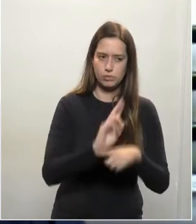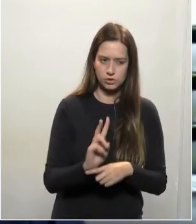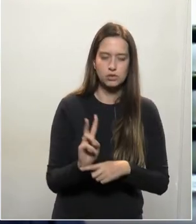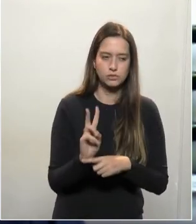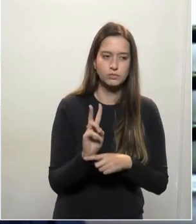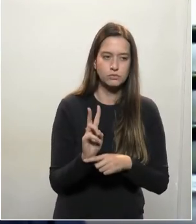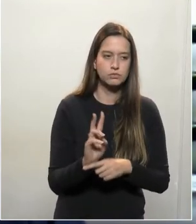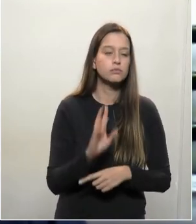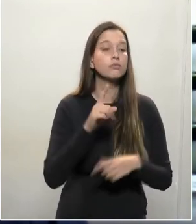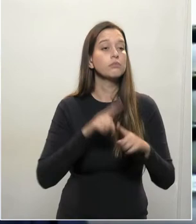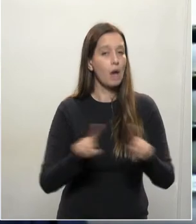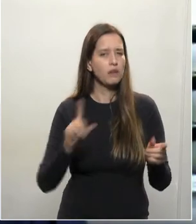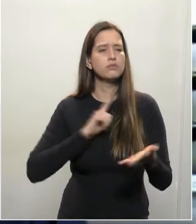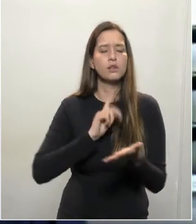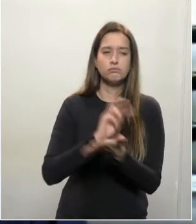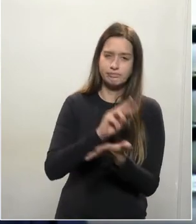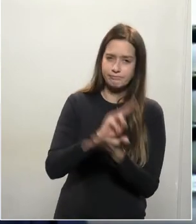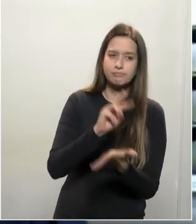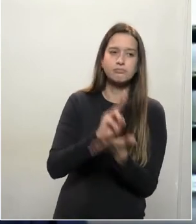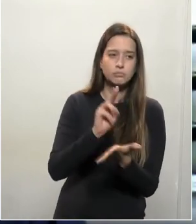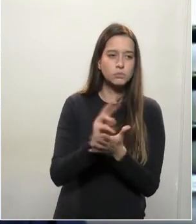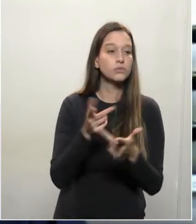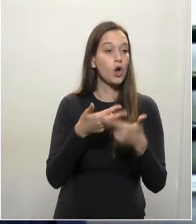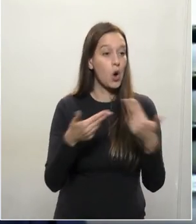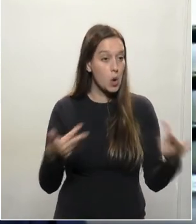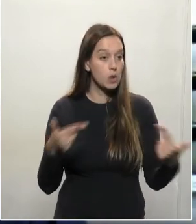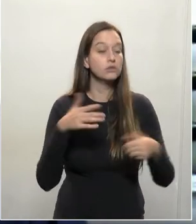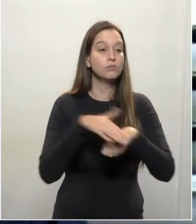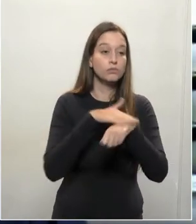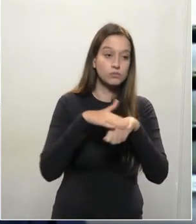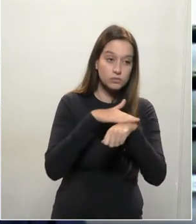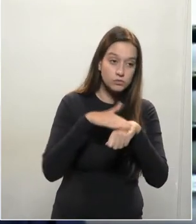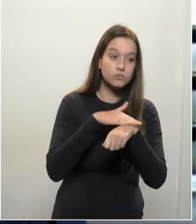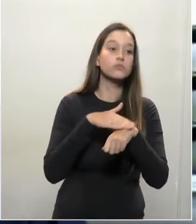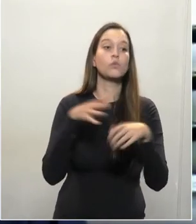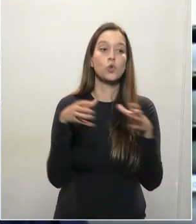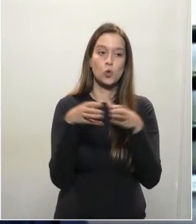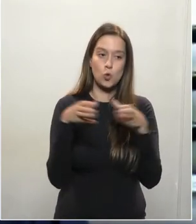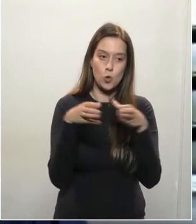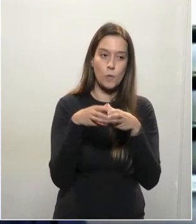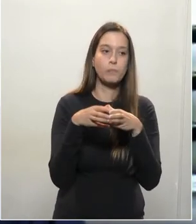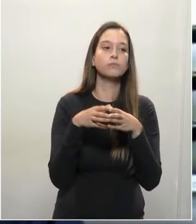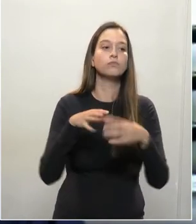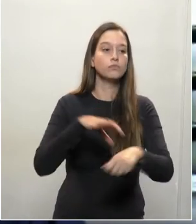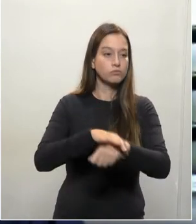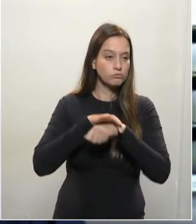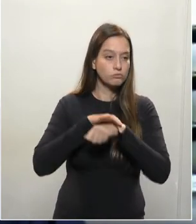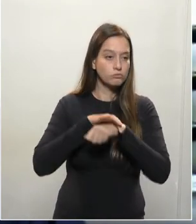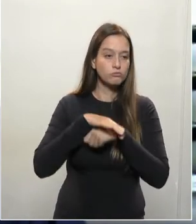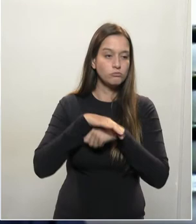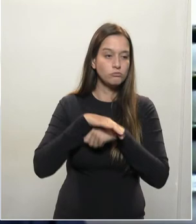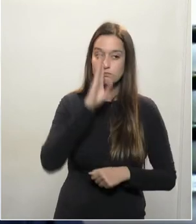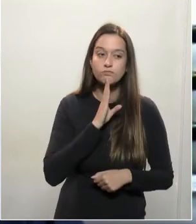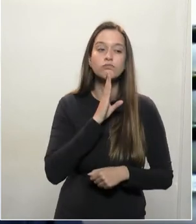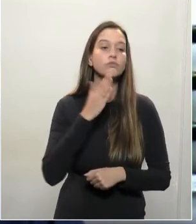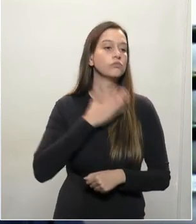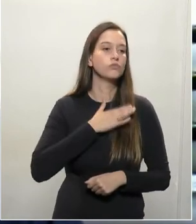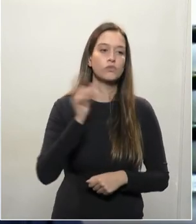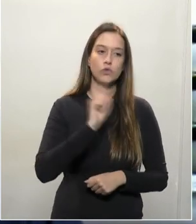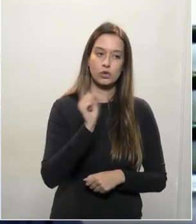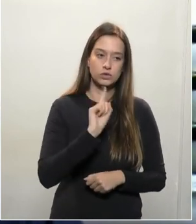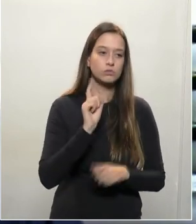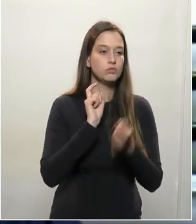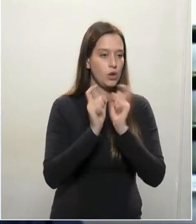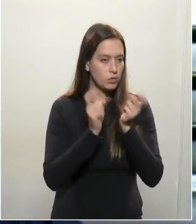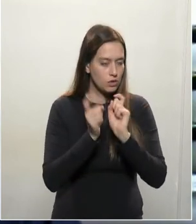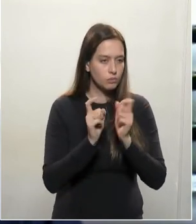Nós estamos conversando aqui, em particular, com a Comissão de Segurança e não ficamos nada satisfeitos. Nada. Vamos conversar,